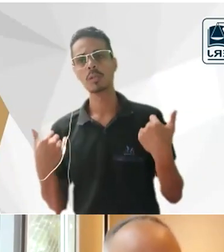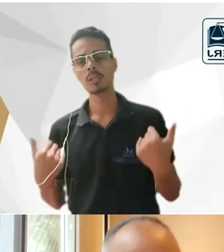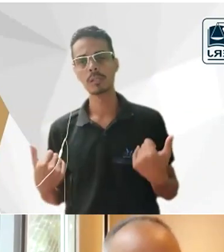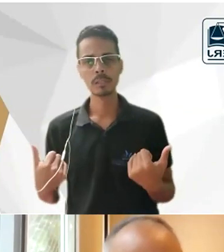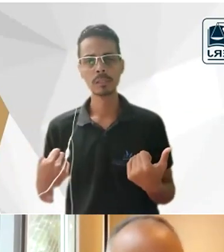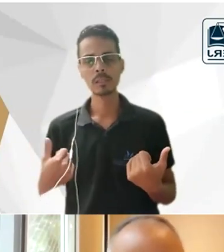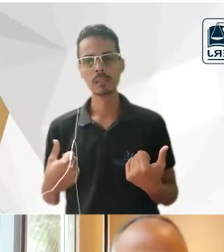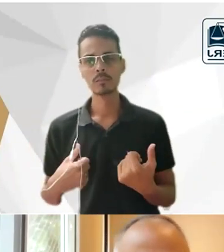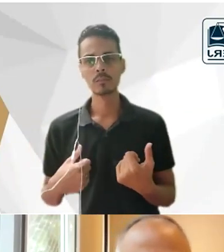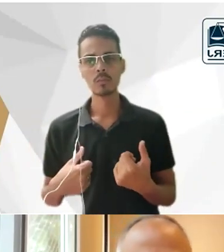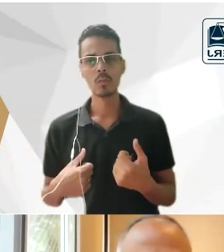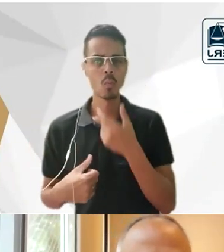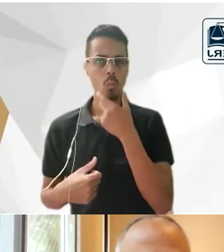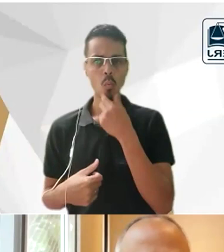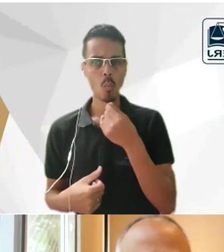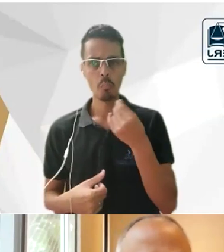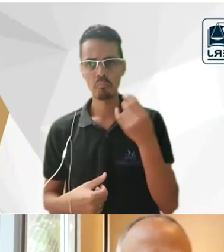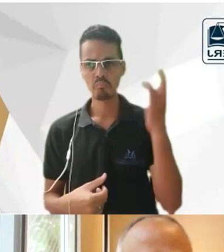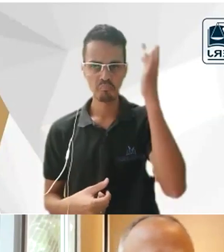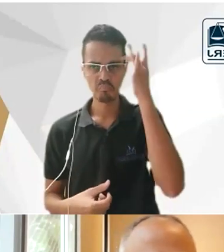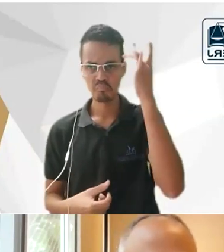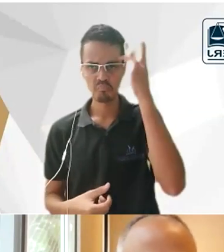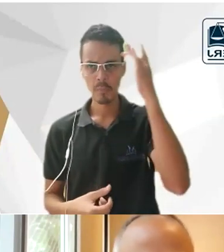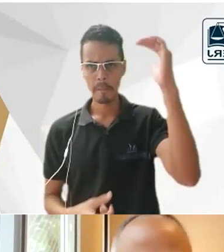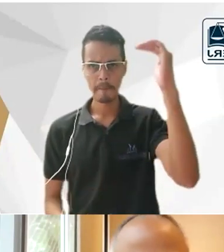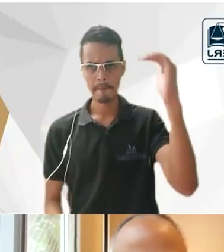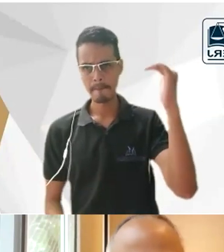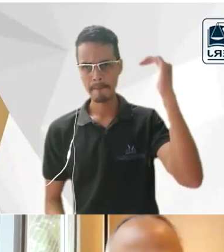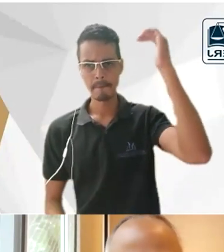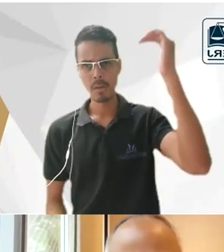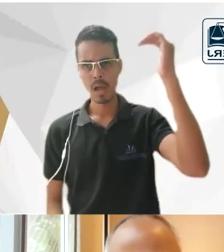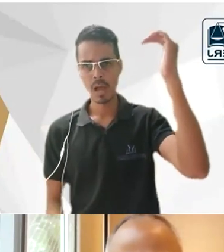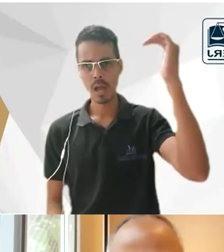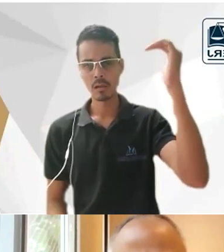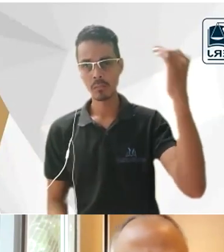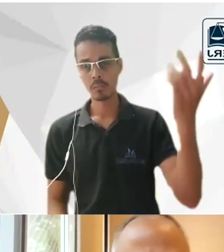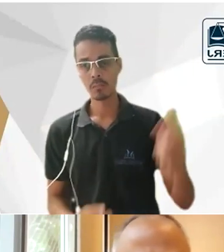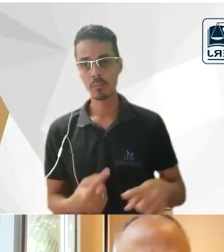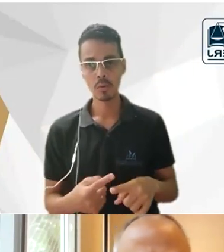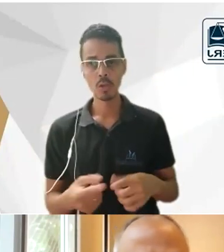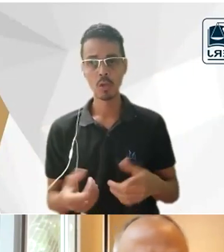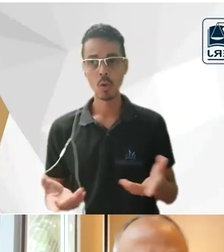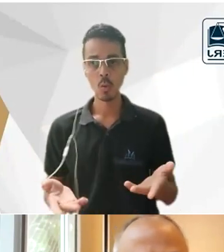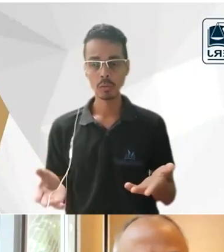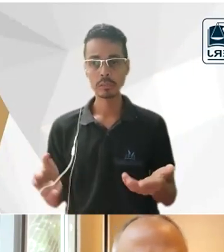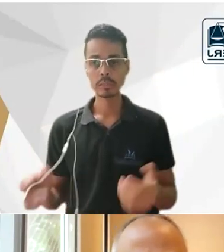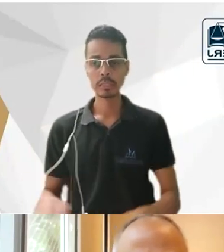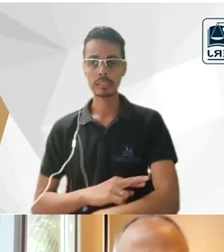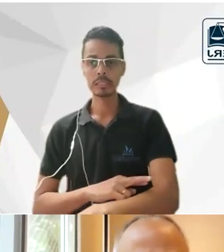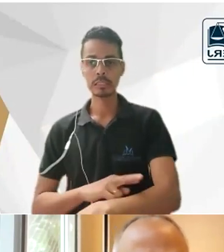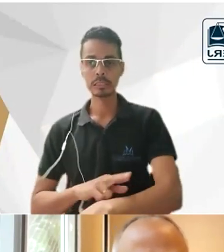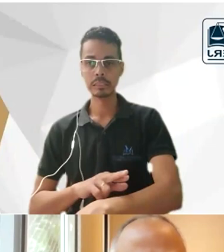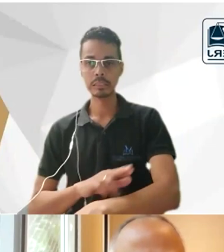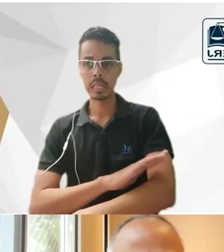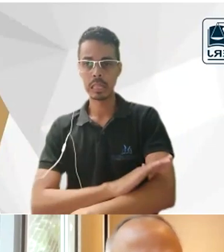alguns até um gênio apesar dele desenvolver uma ideia que hoje em dia para nós seria totalmente racista é totalmente racista mas era um homem